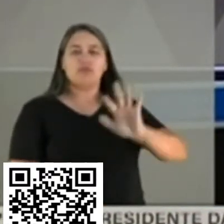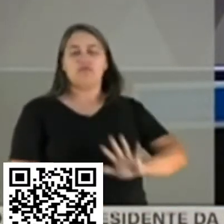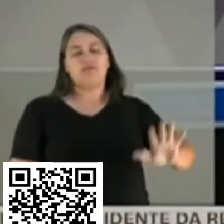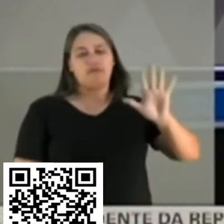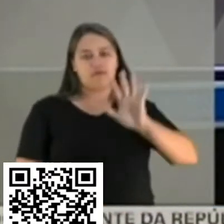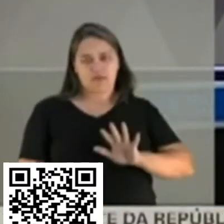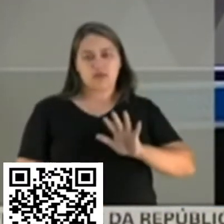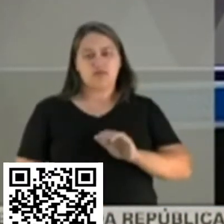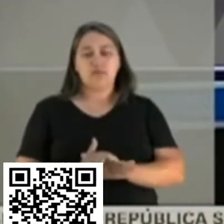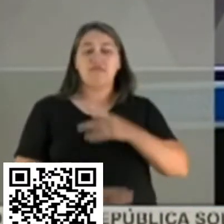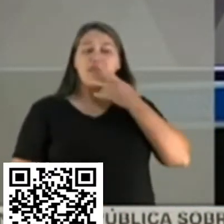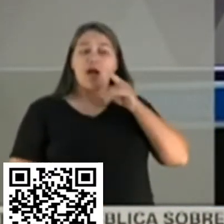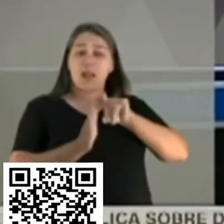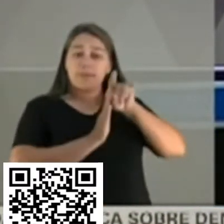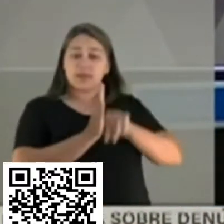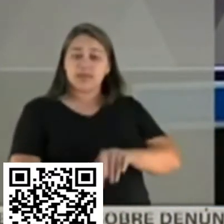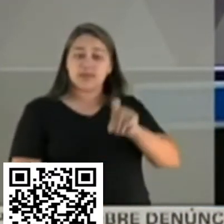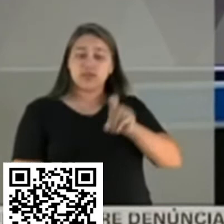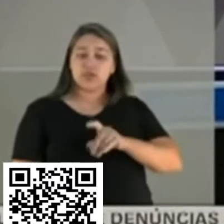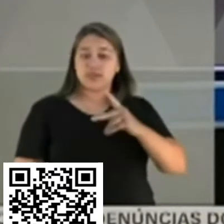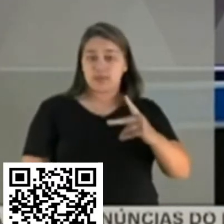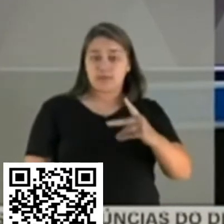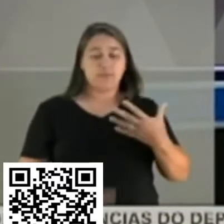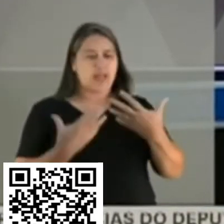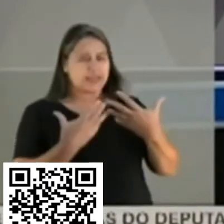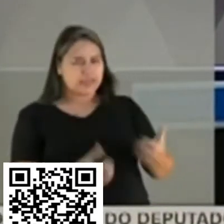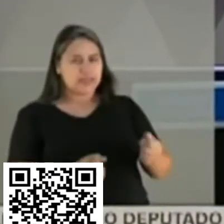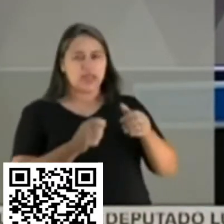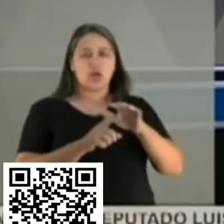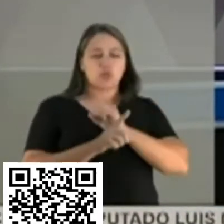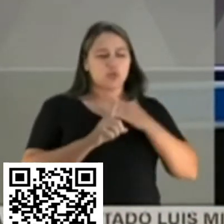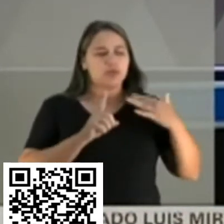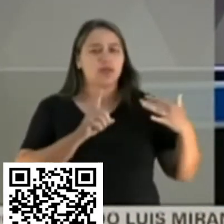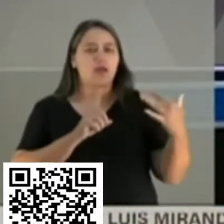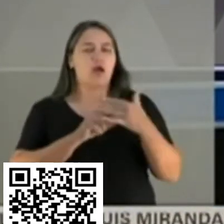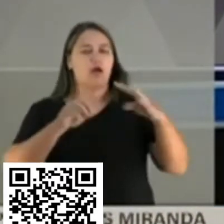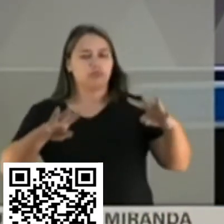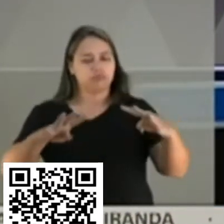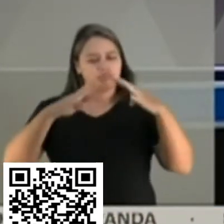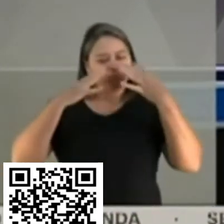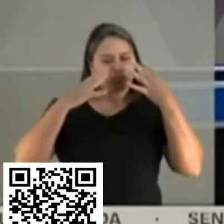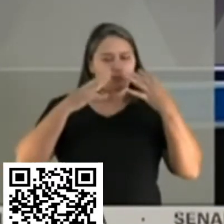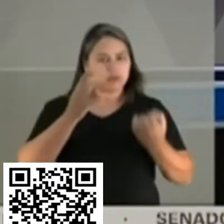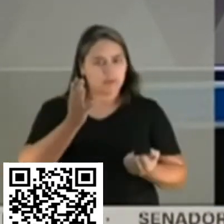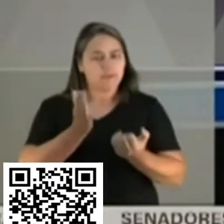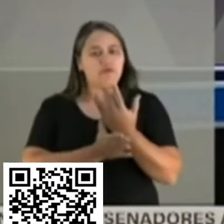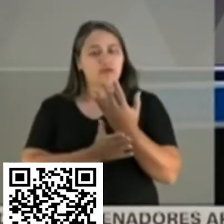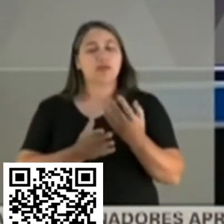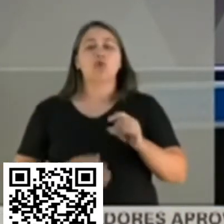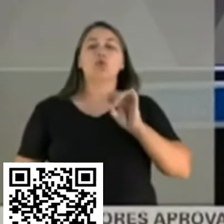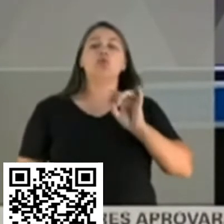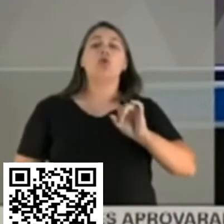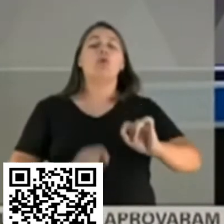diz a XP. A aceitação social, a audiência e a aprovação apenas